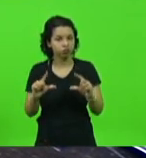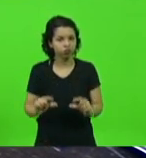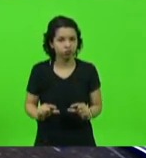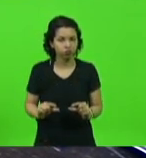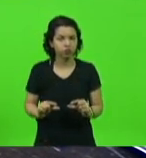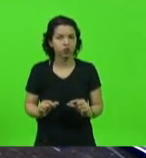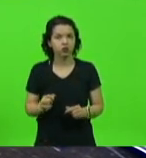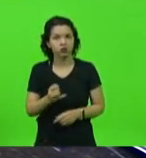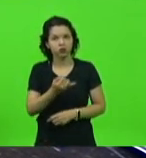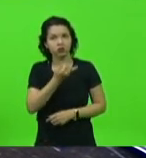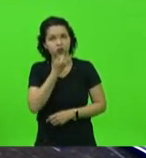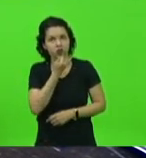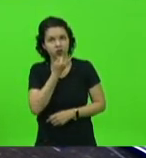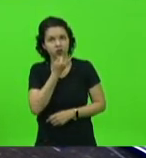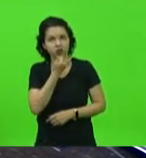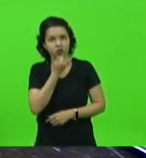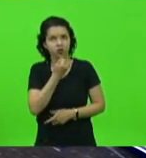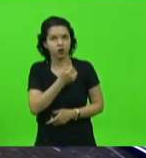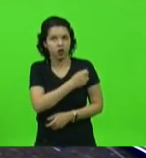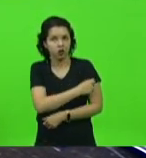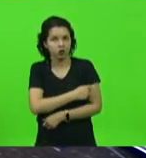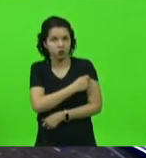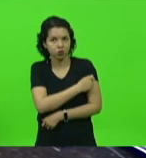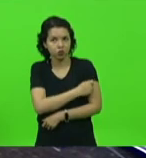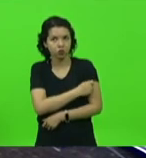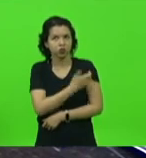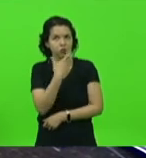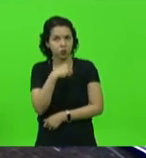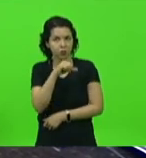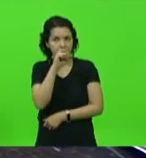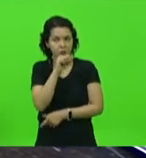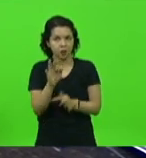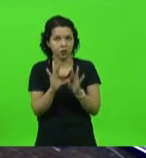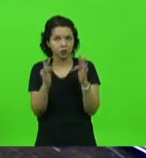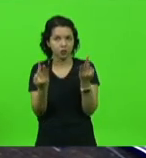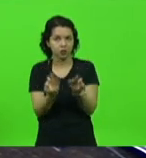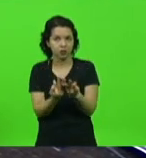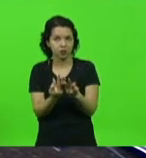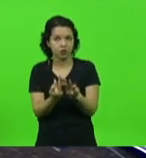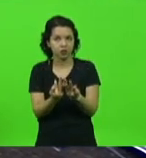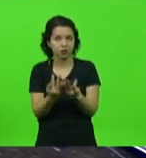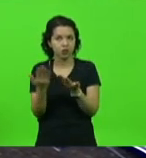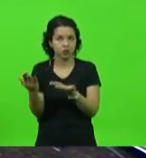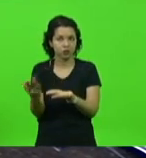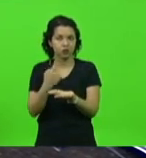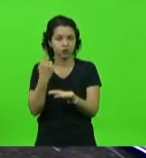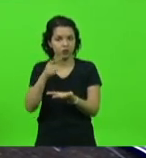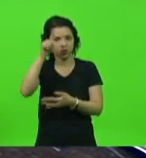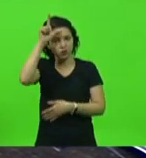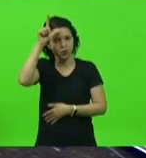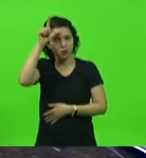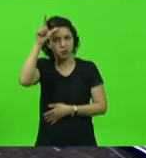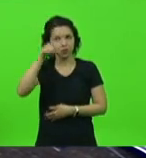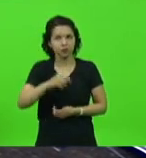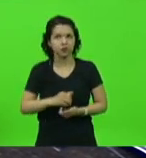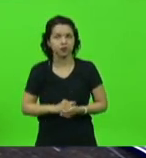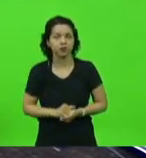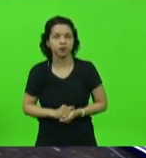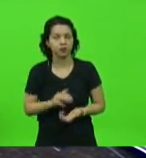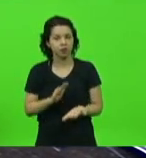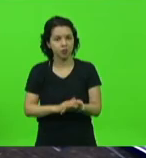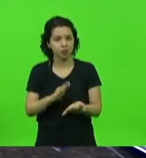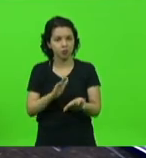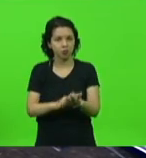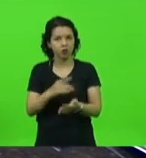a tristeza desses alunos e dos pais dessa família. Uma parte, deputado Lima. Parabéns, deputado